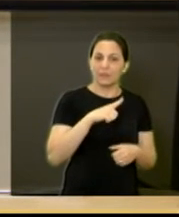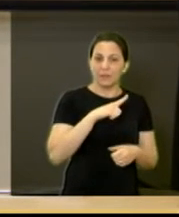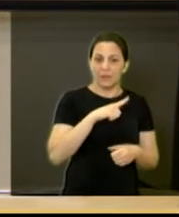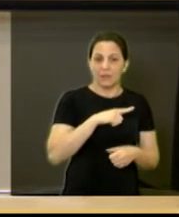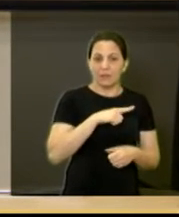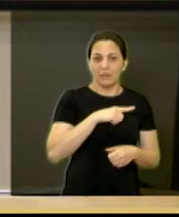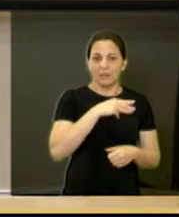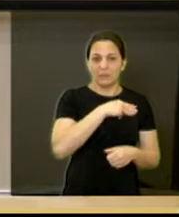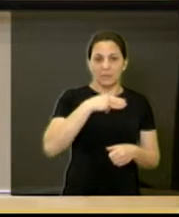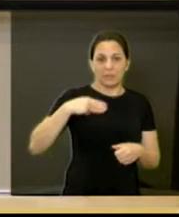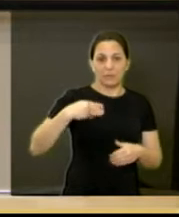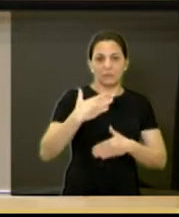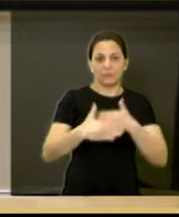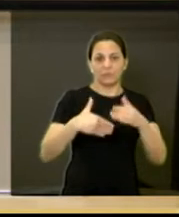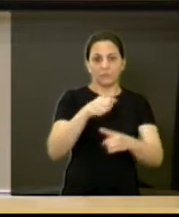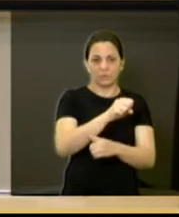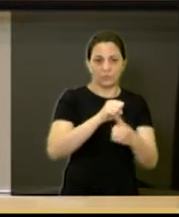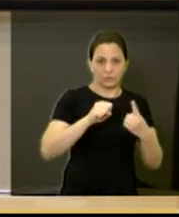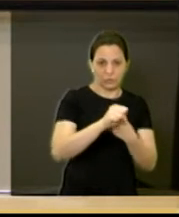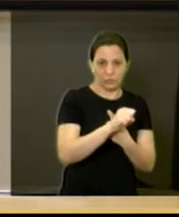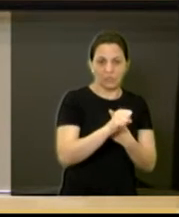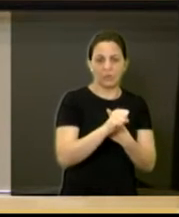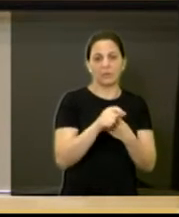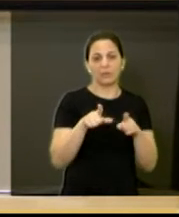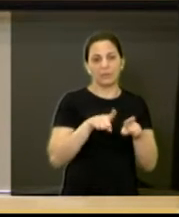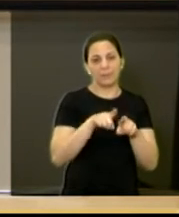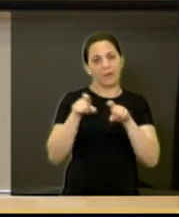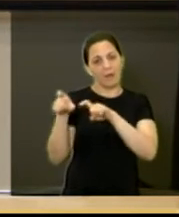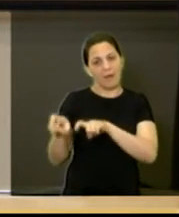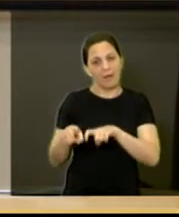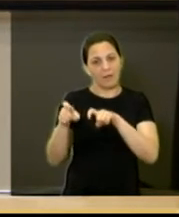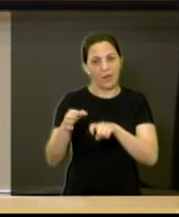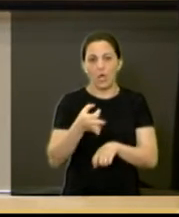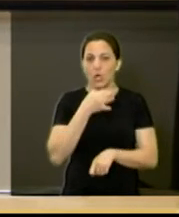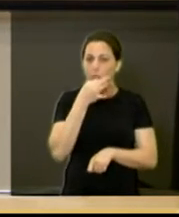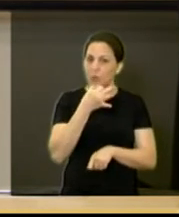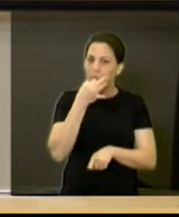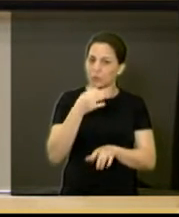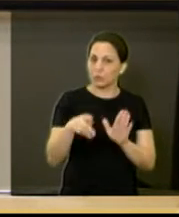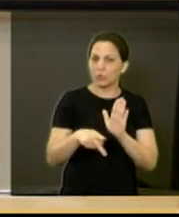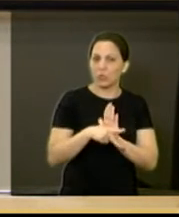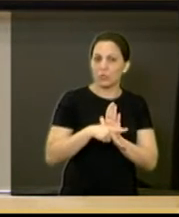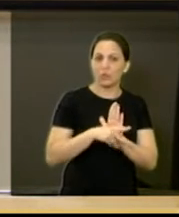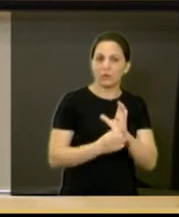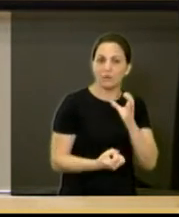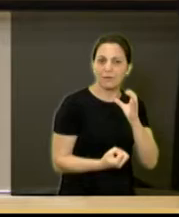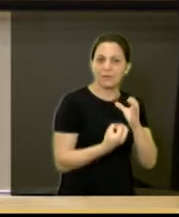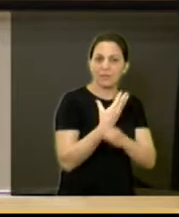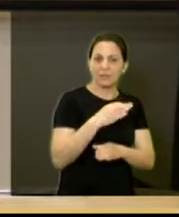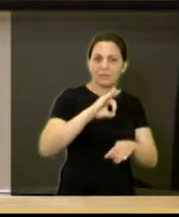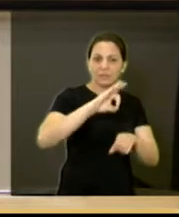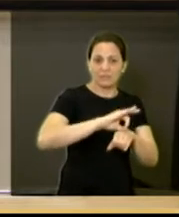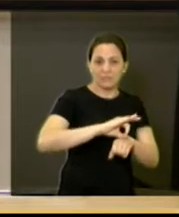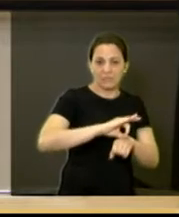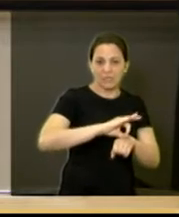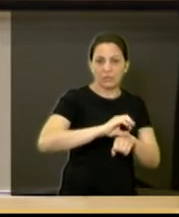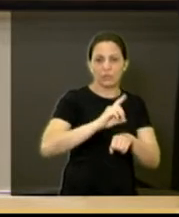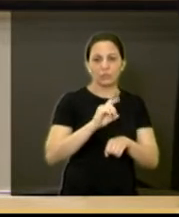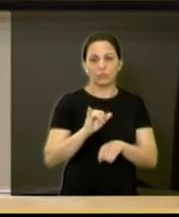Desenvolvimento Social, hoje, agrário também, a proposta da criação do centro-dia.